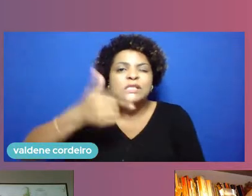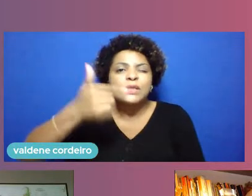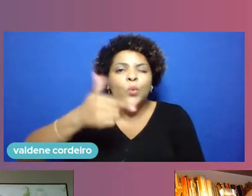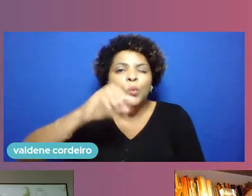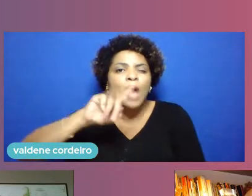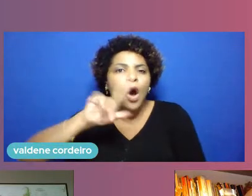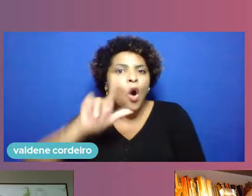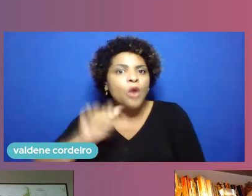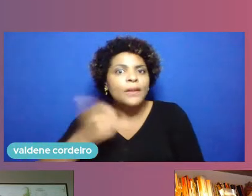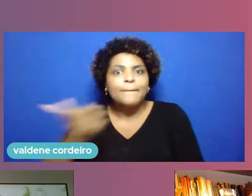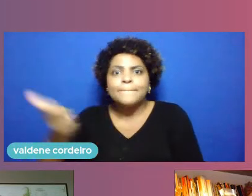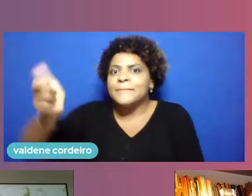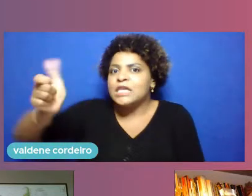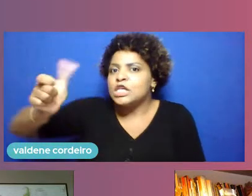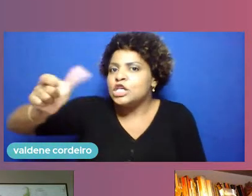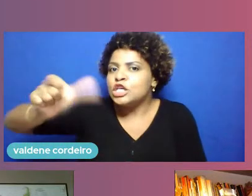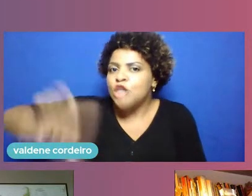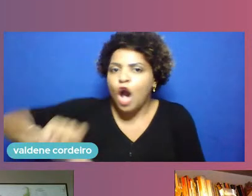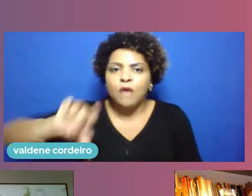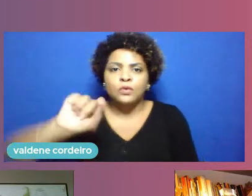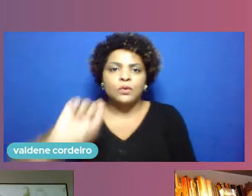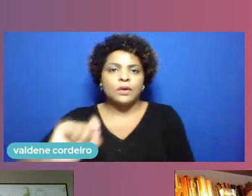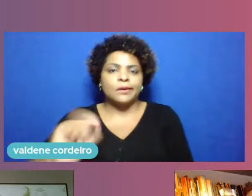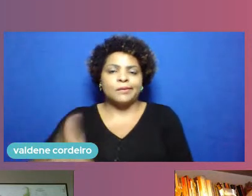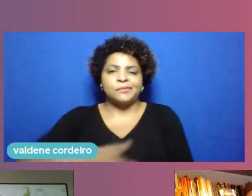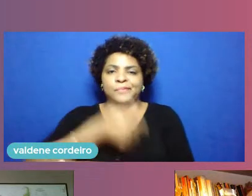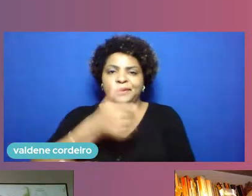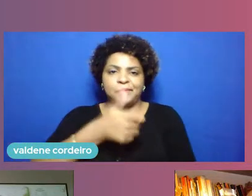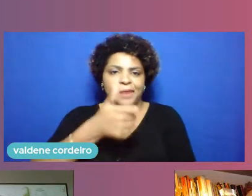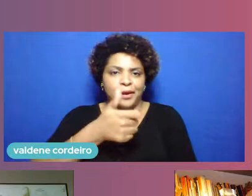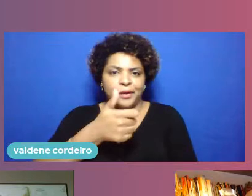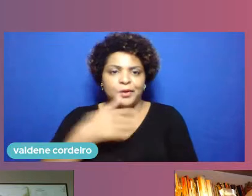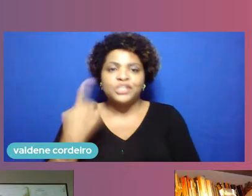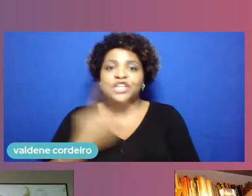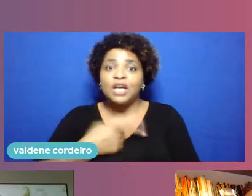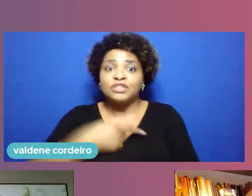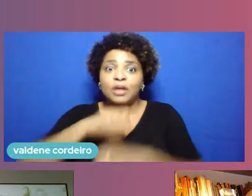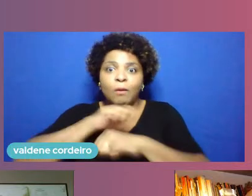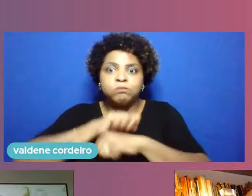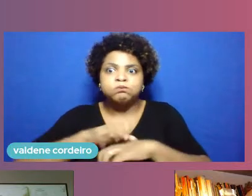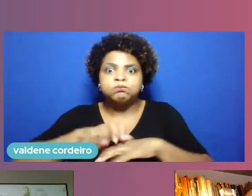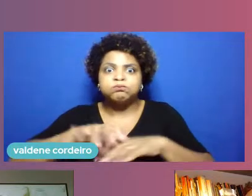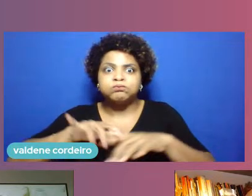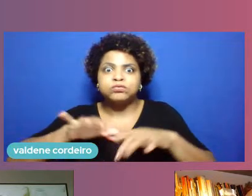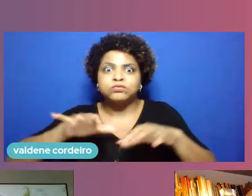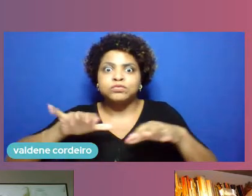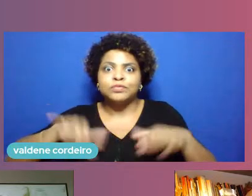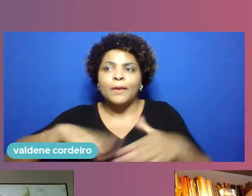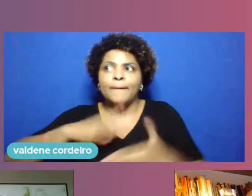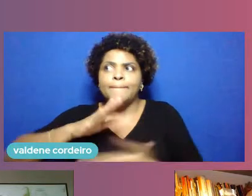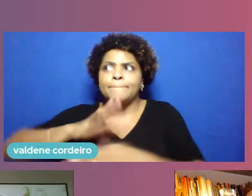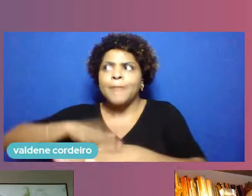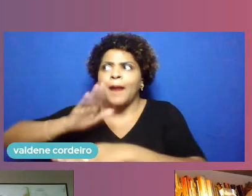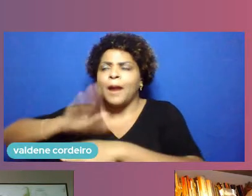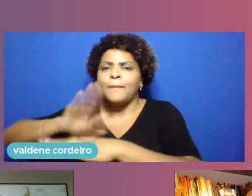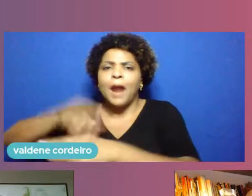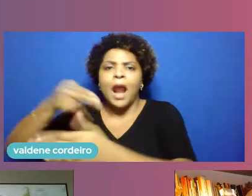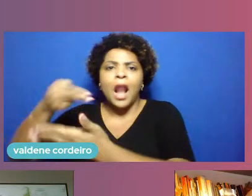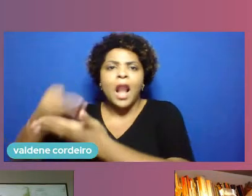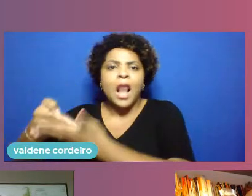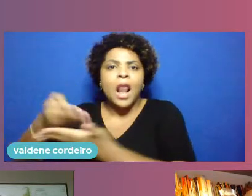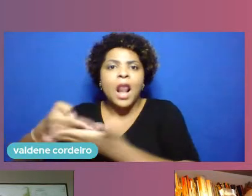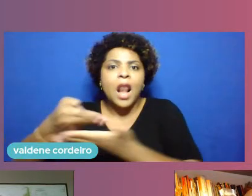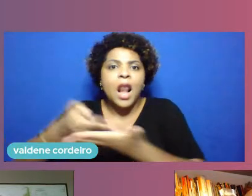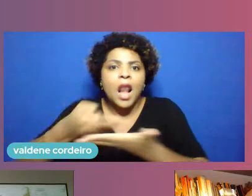gestão se mobilizou muito em torno da expansão de leitos e da vacinação, virou a grande preocupação de todo mundo, e acho que